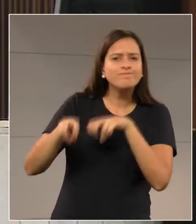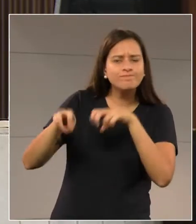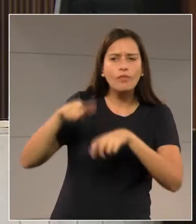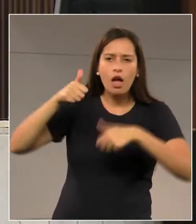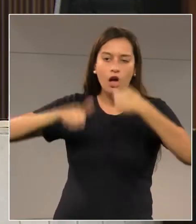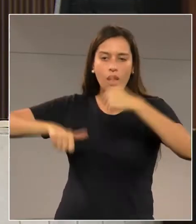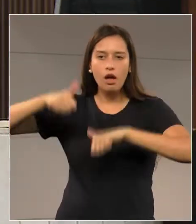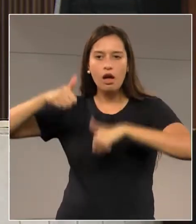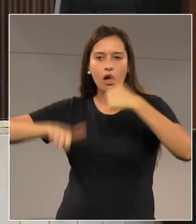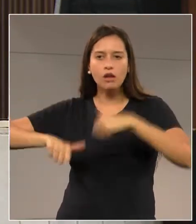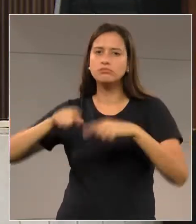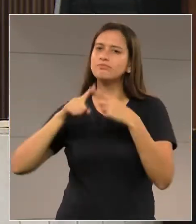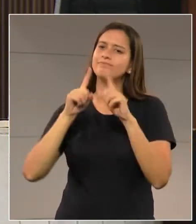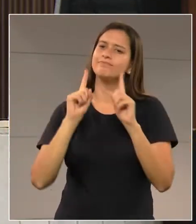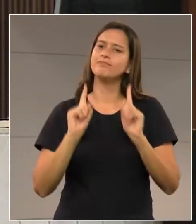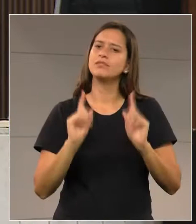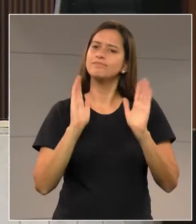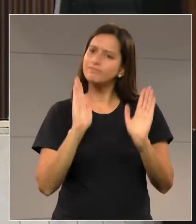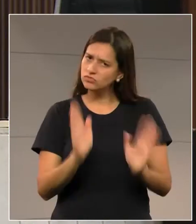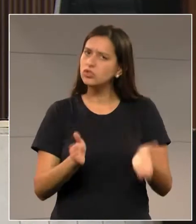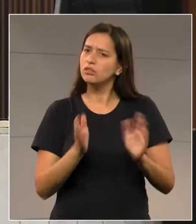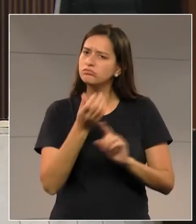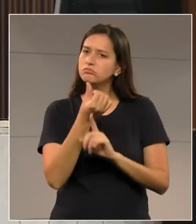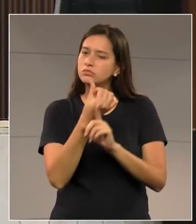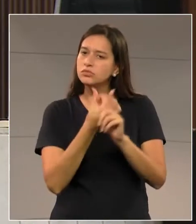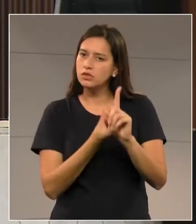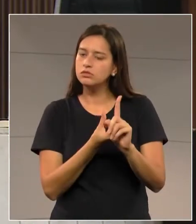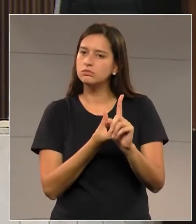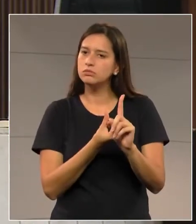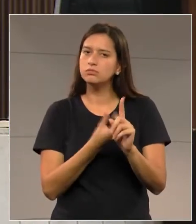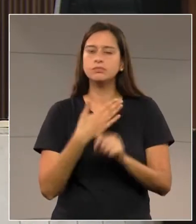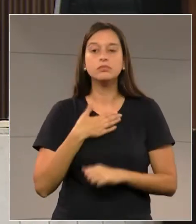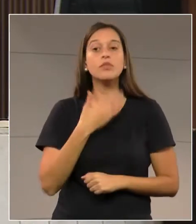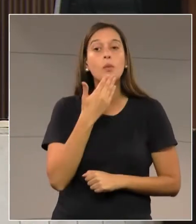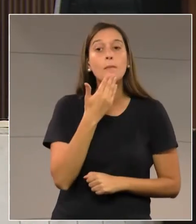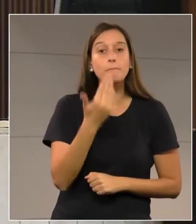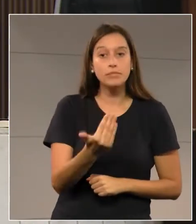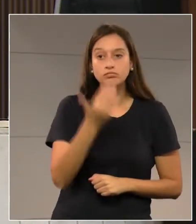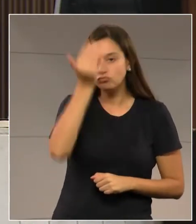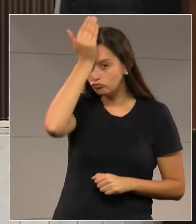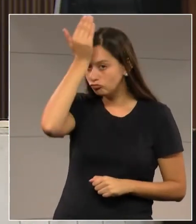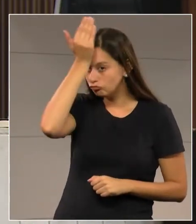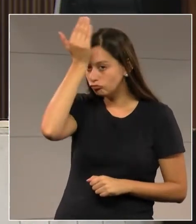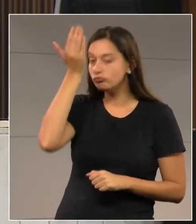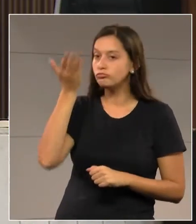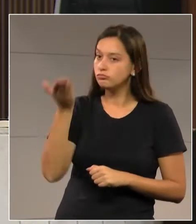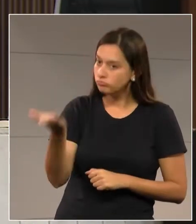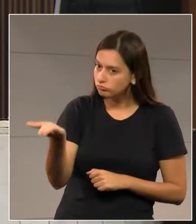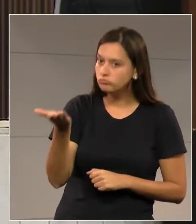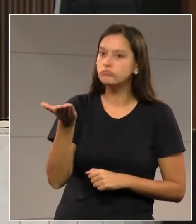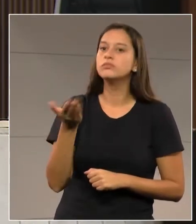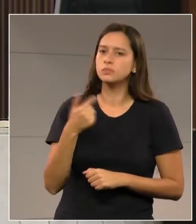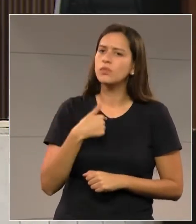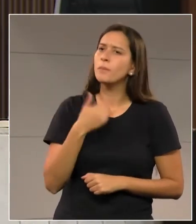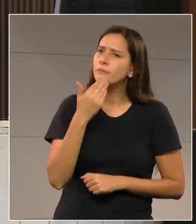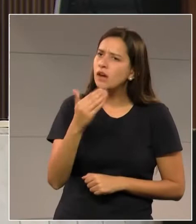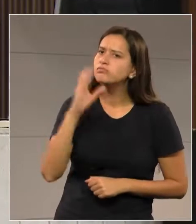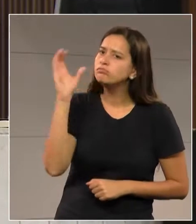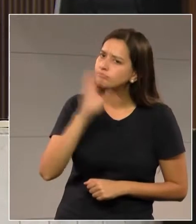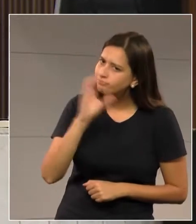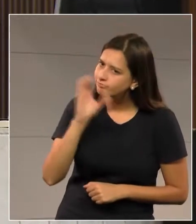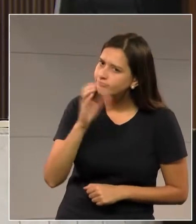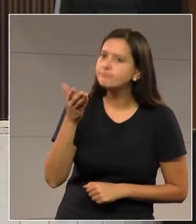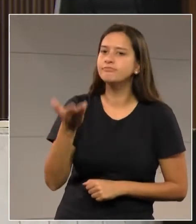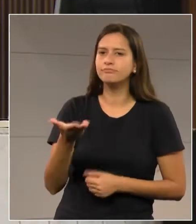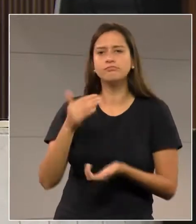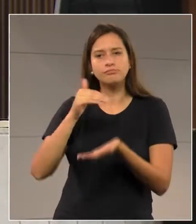meses. Então, gente pede aqui, deputado Hussein, pedimos agilidade da Secretaria